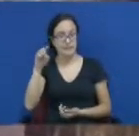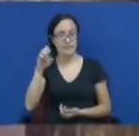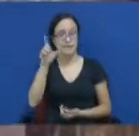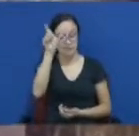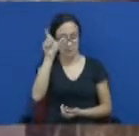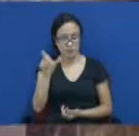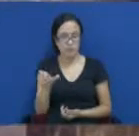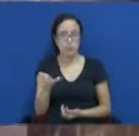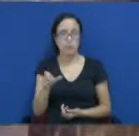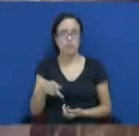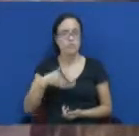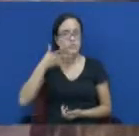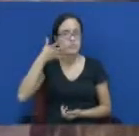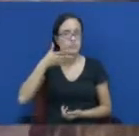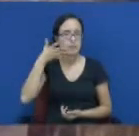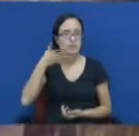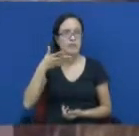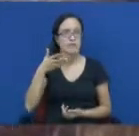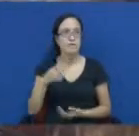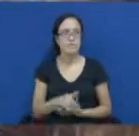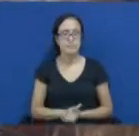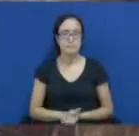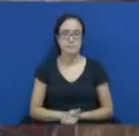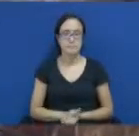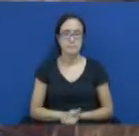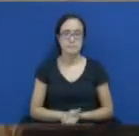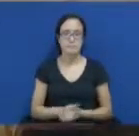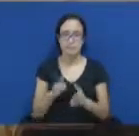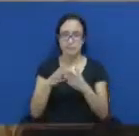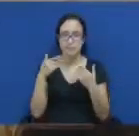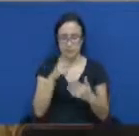intervalo regimental mesmo com a sessão fechada muito obrigado senhor presidente